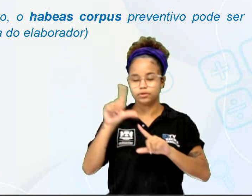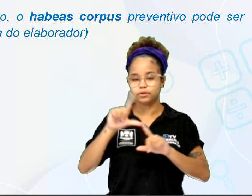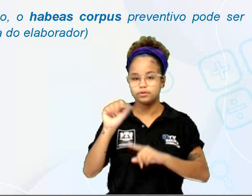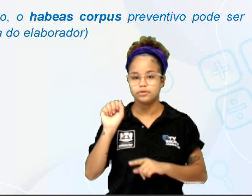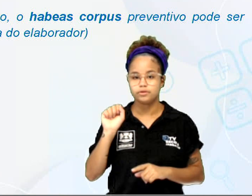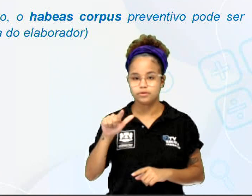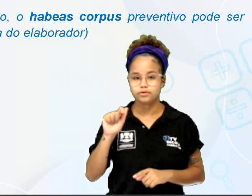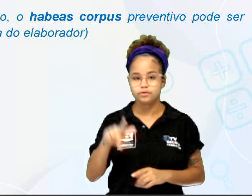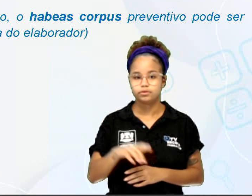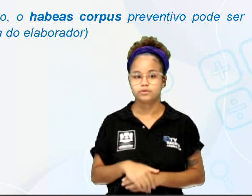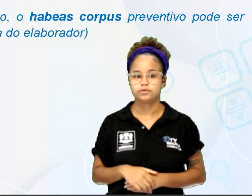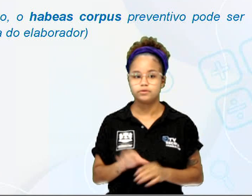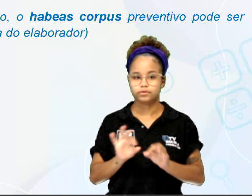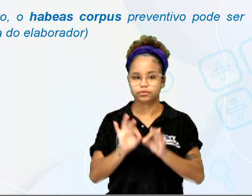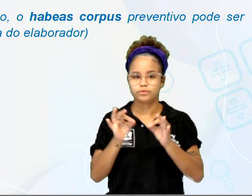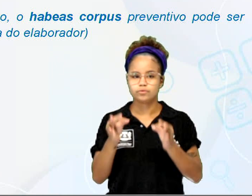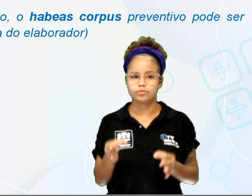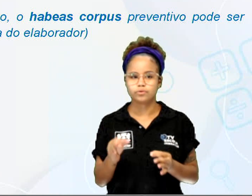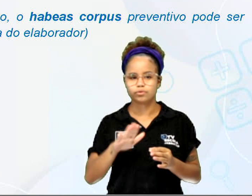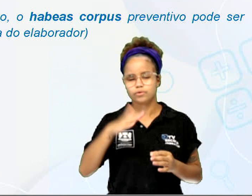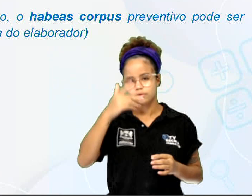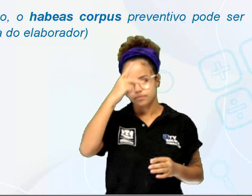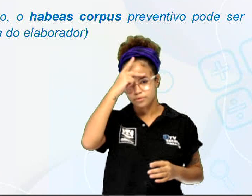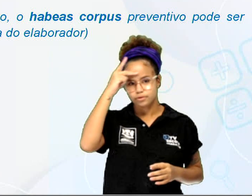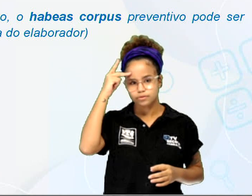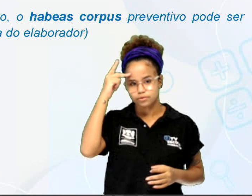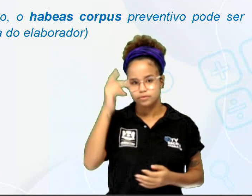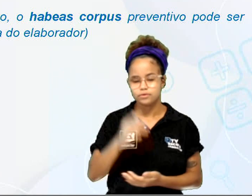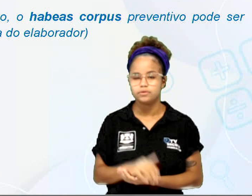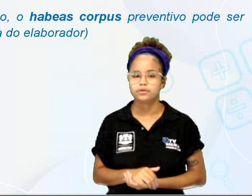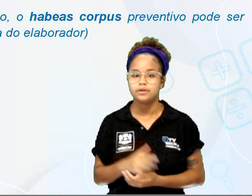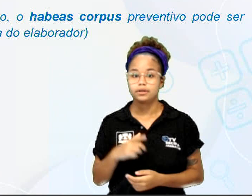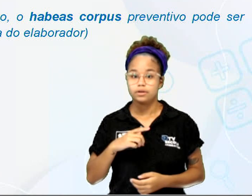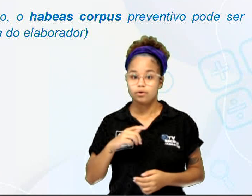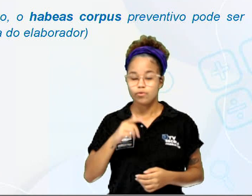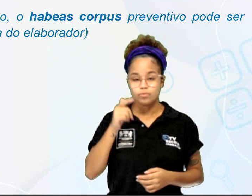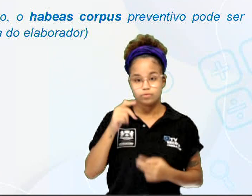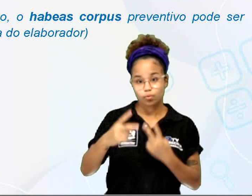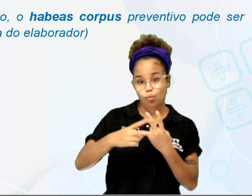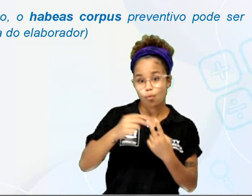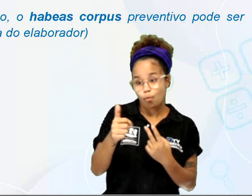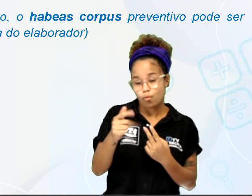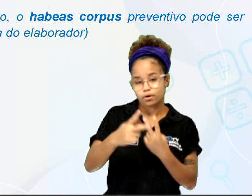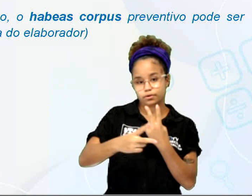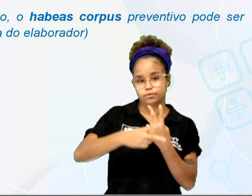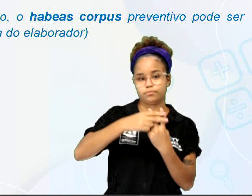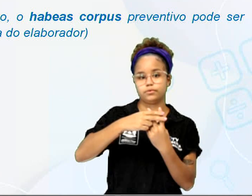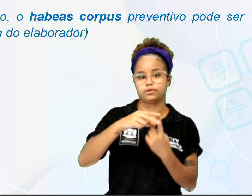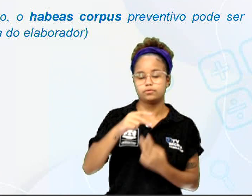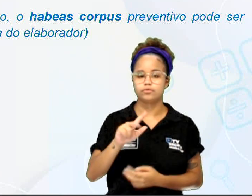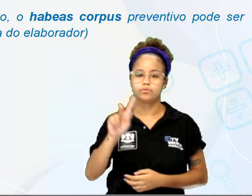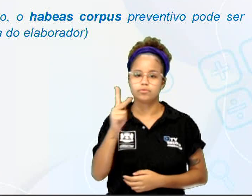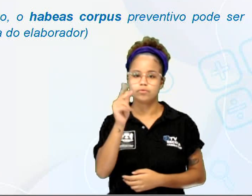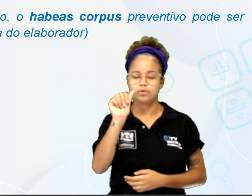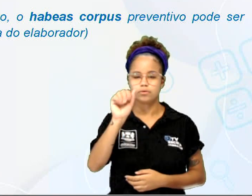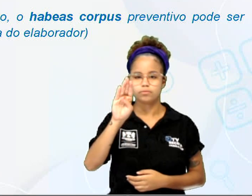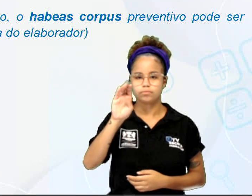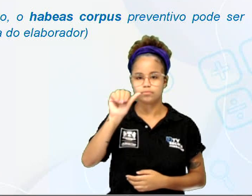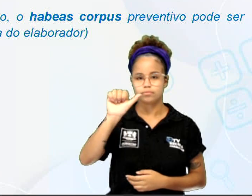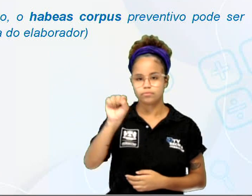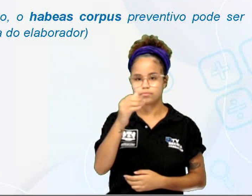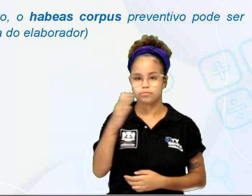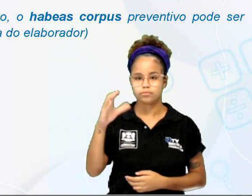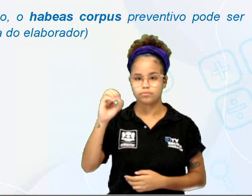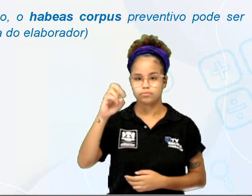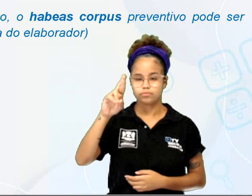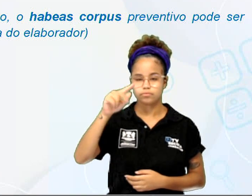o seguinte, simplificadamente, quando alguém corre o risco de ser preso, o habeas corpus preventivo pode ser compreendido